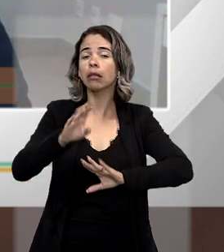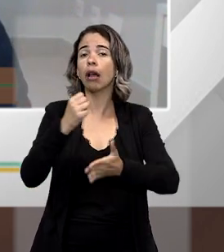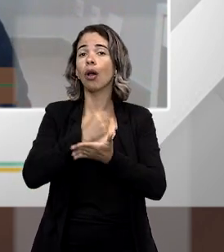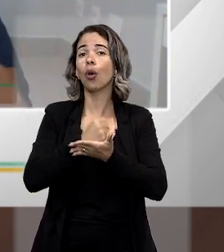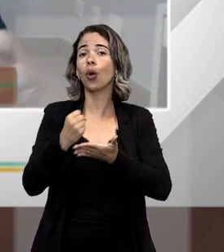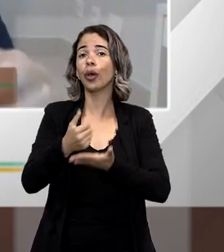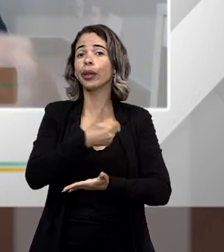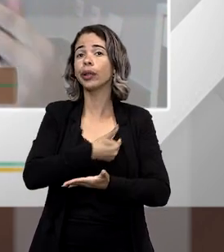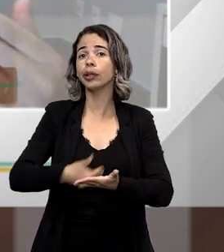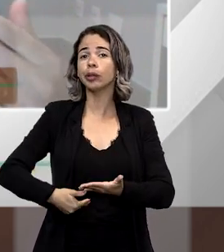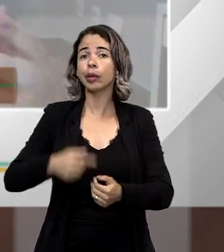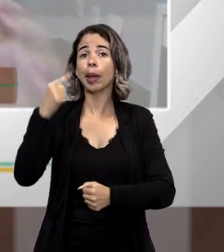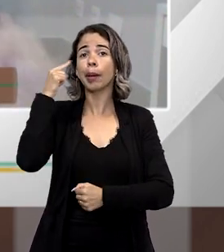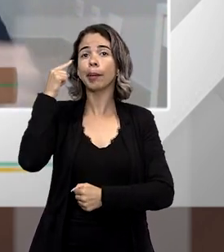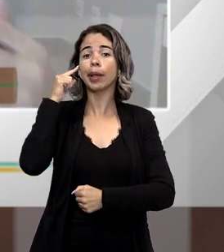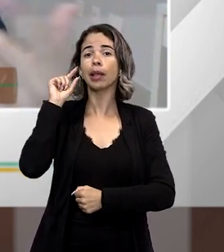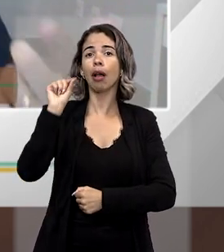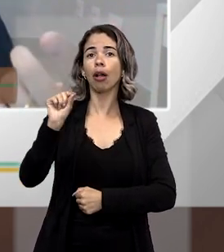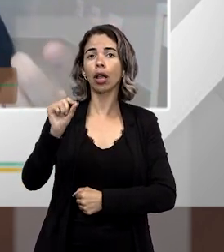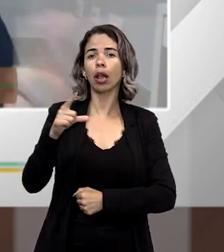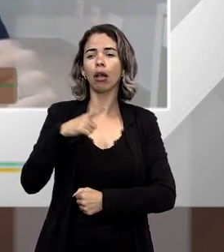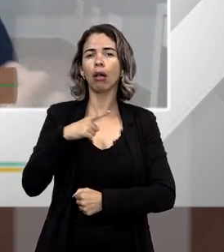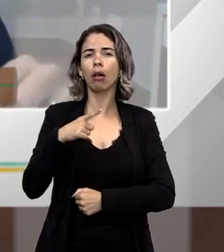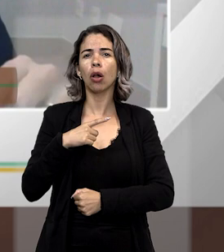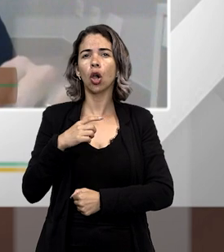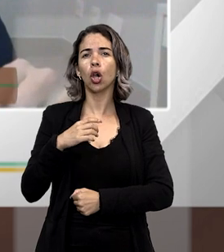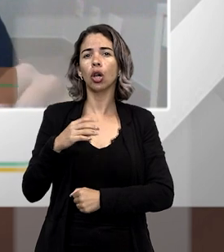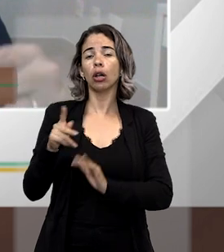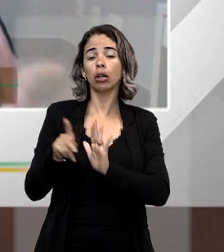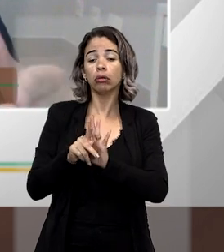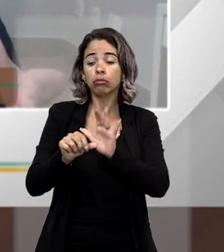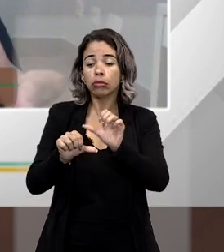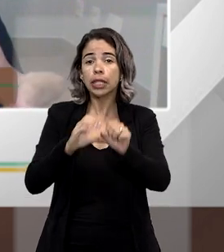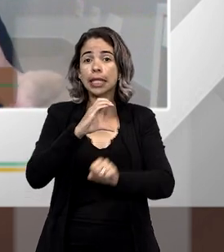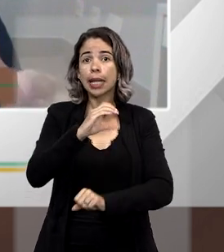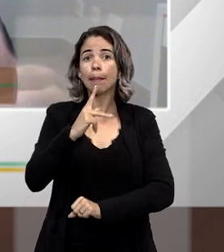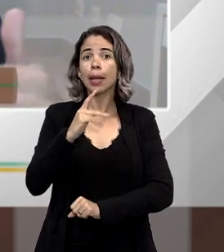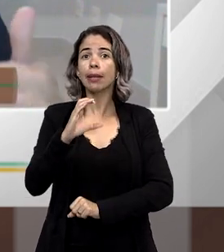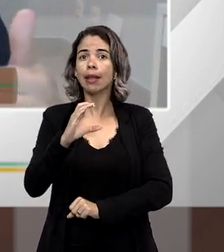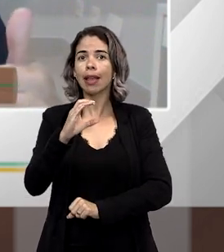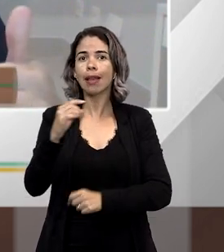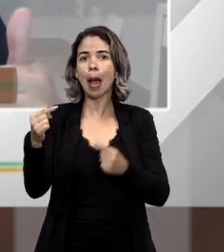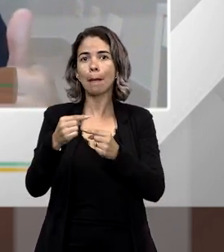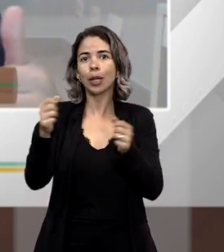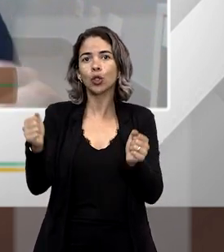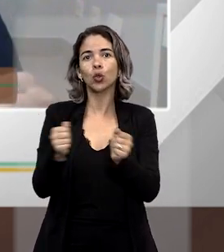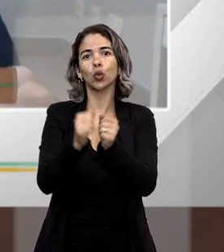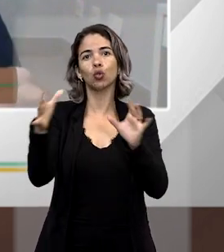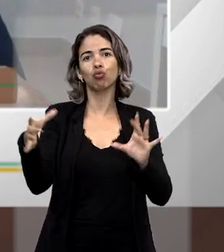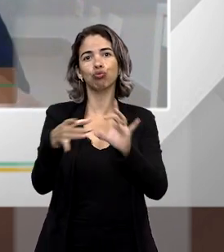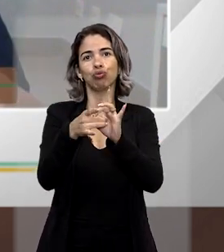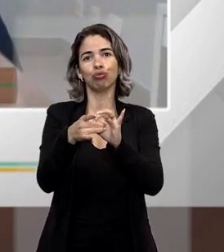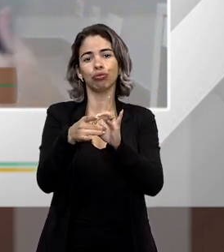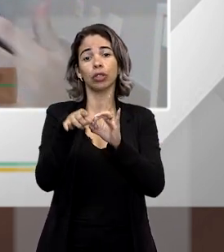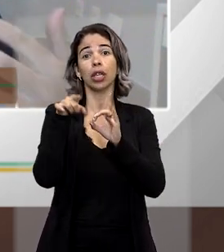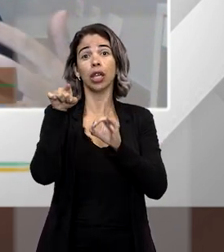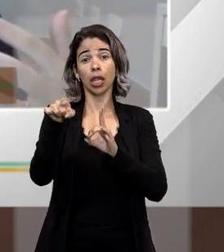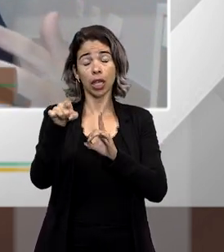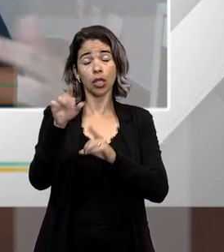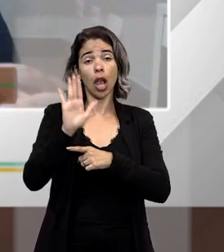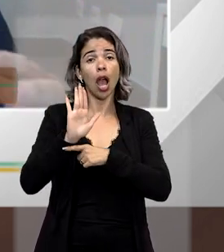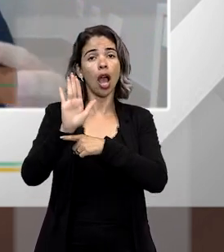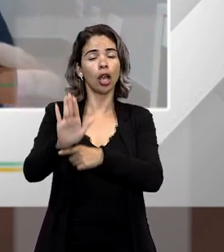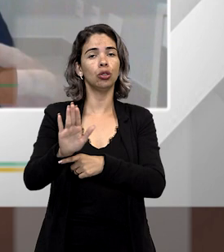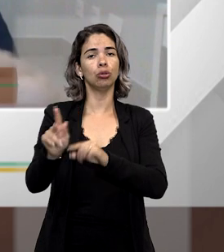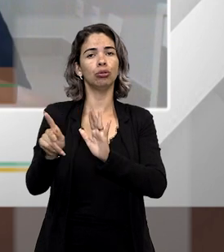contratos públicos, a apostar na consolidação da codificação do Código Penal. Isso é muito bom, porque isso elimina um